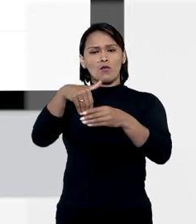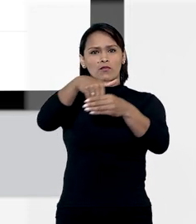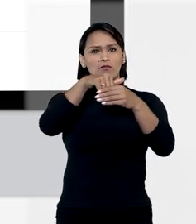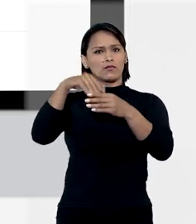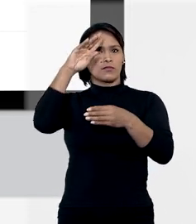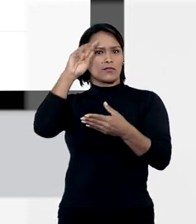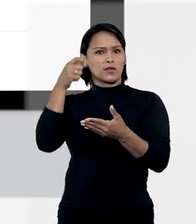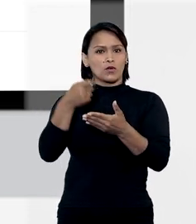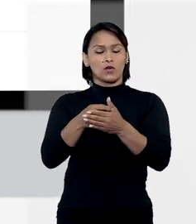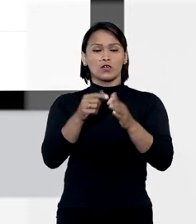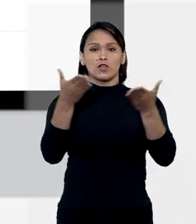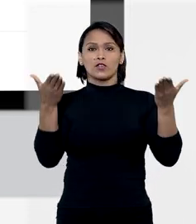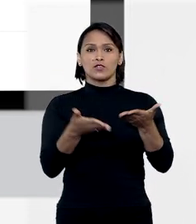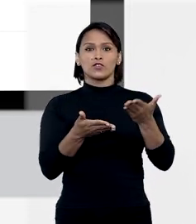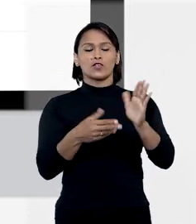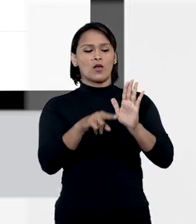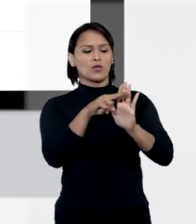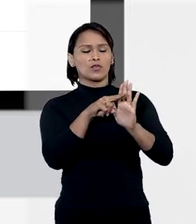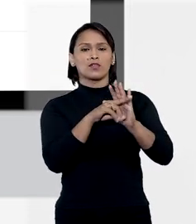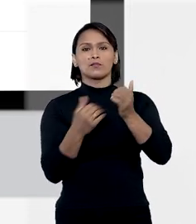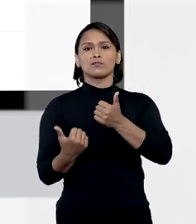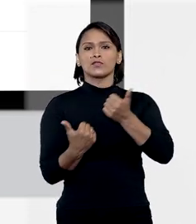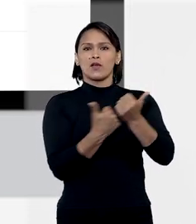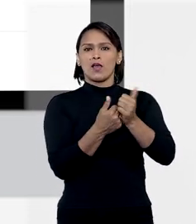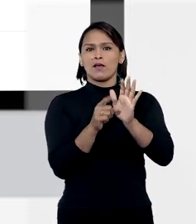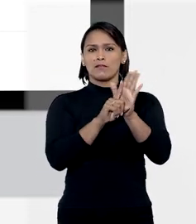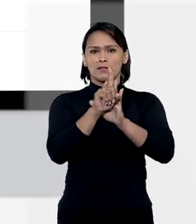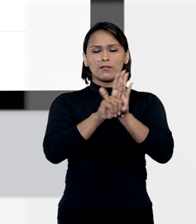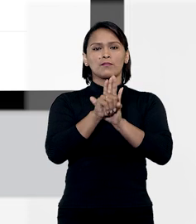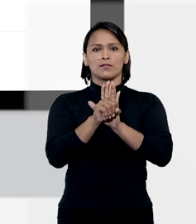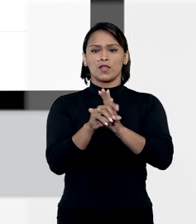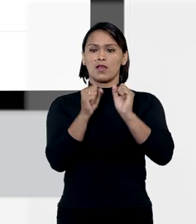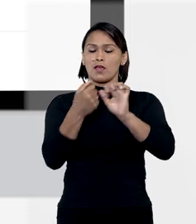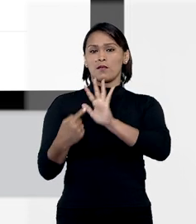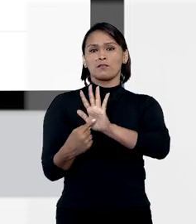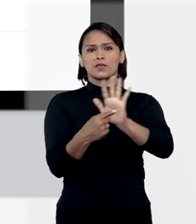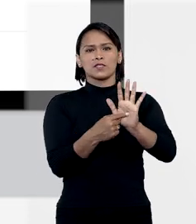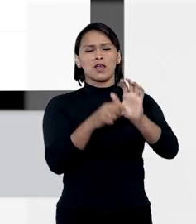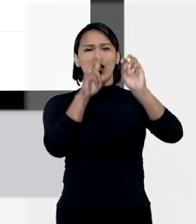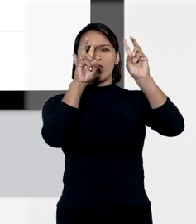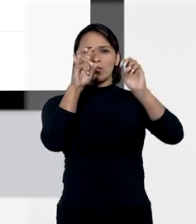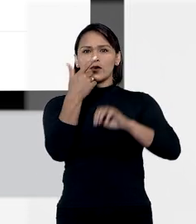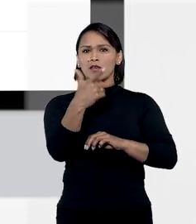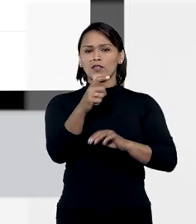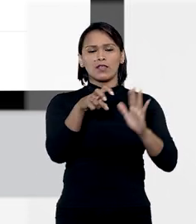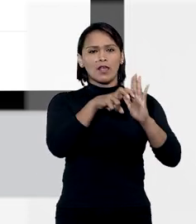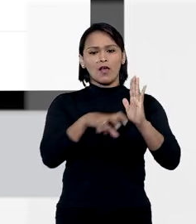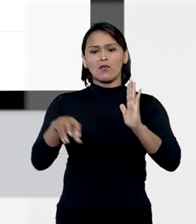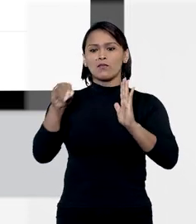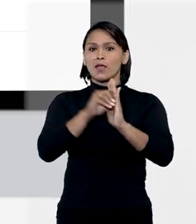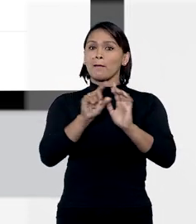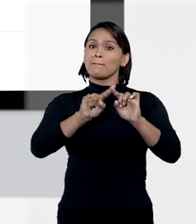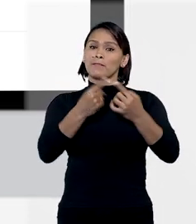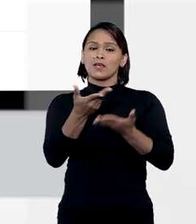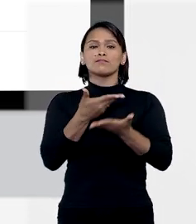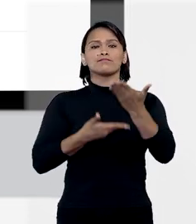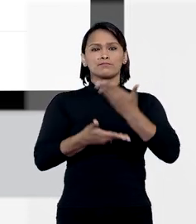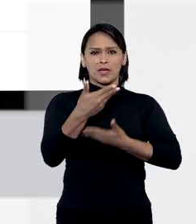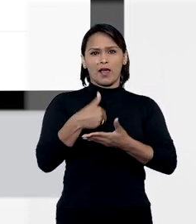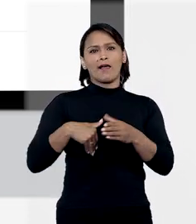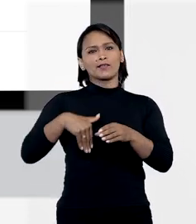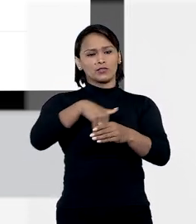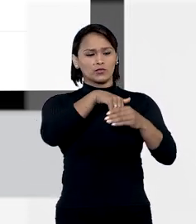acórdão. Já o campo Termos auxiliares à pesquisa apresenta expressões que não constam da emenda, mas que fazem